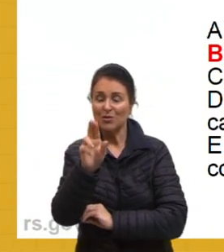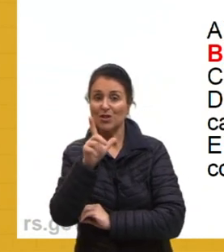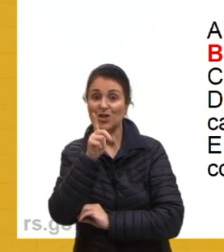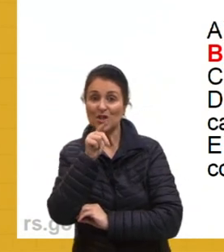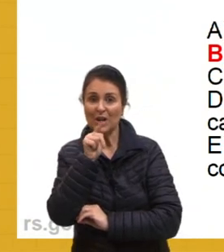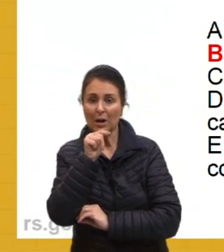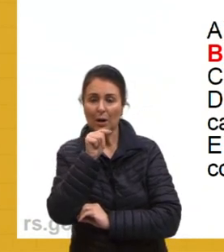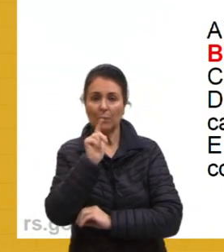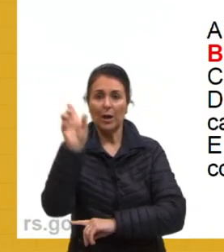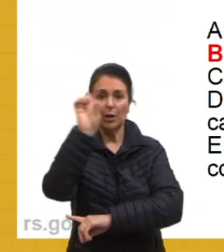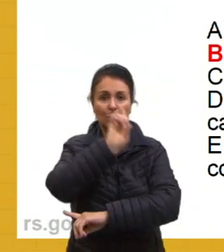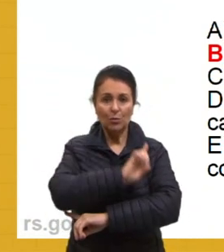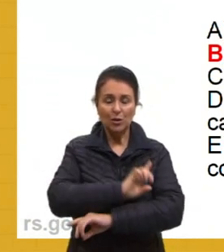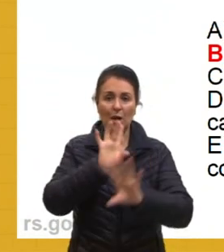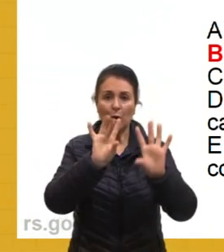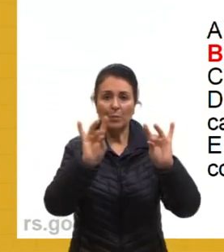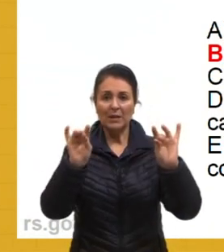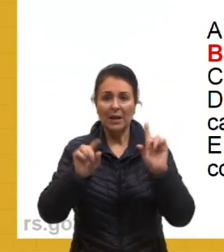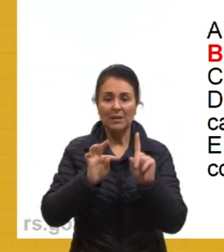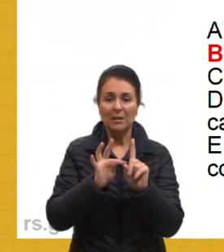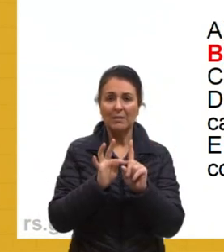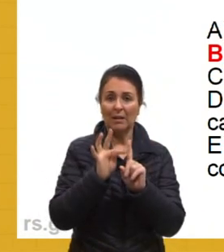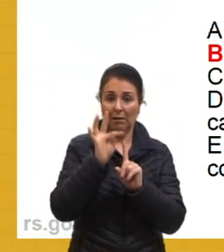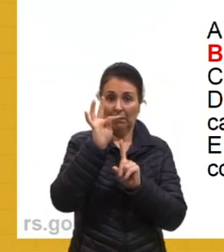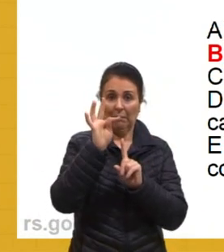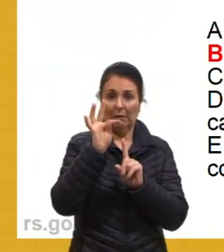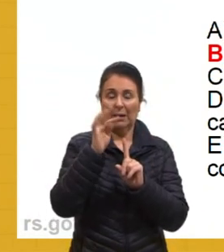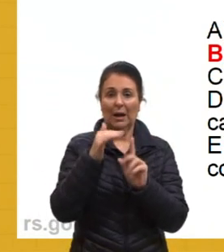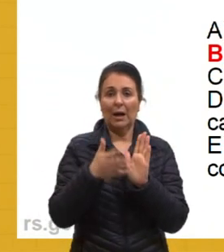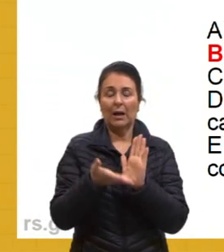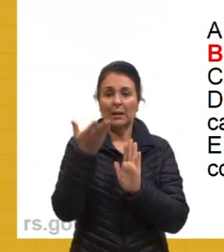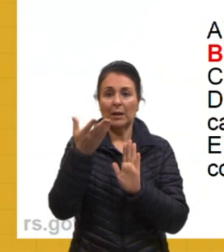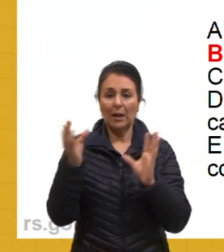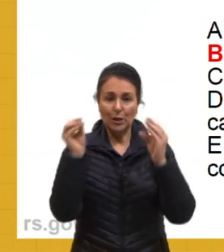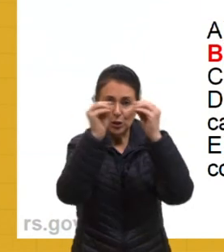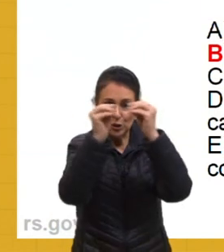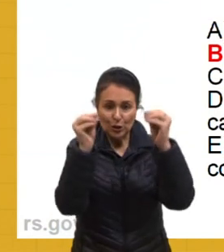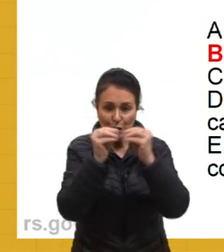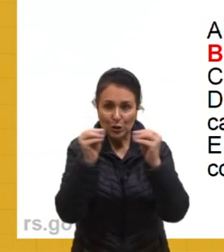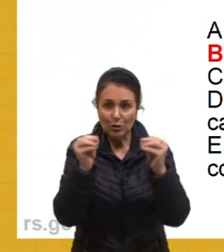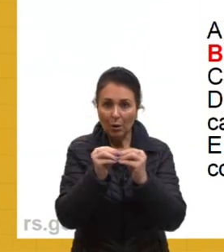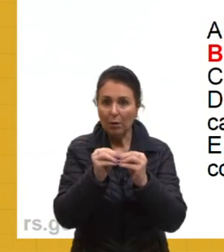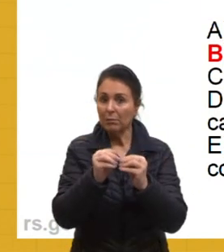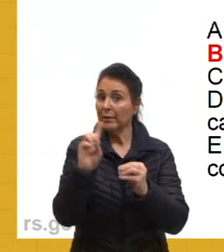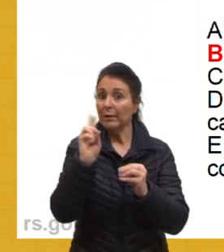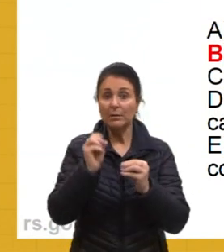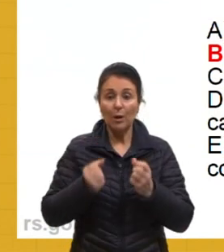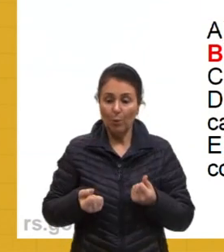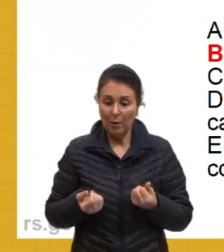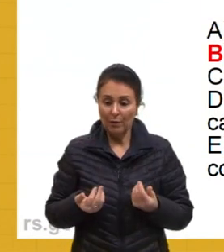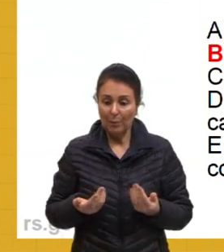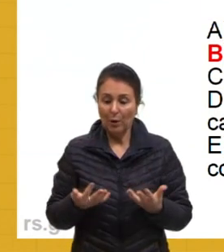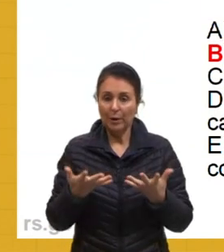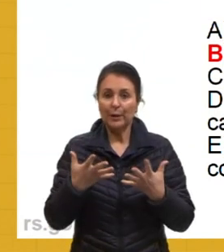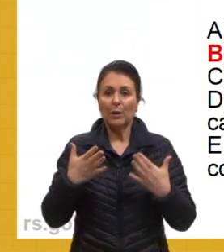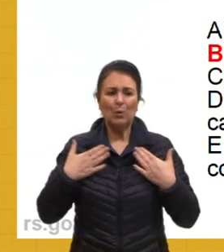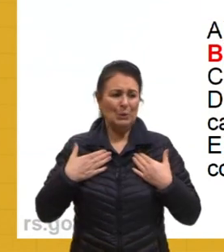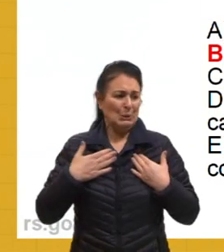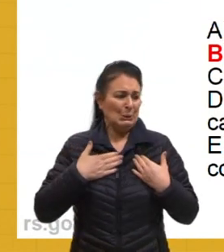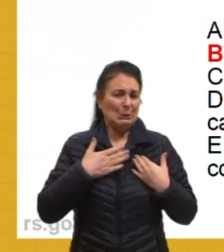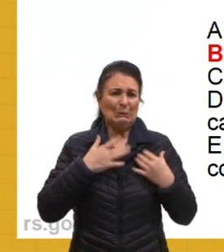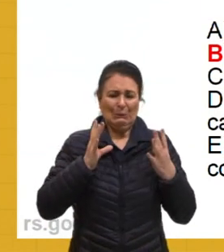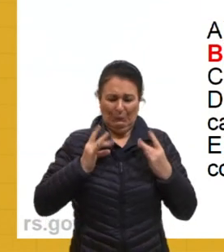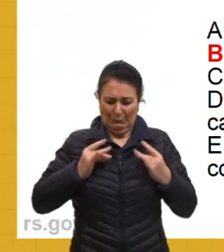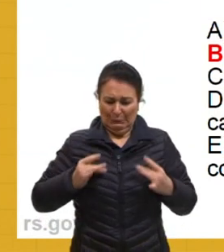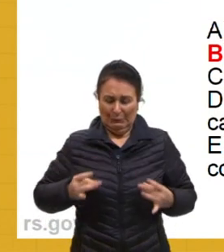dia, como a umidade está mais alta, então a gente tem mais água, então elas se chocam e acabam não evaporando. Então, o suor, ele fica presente no nosso